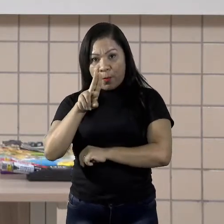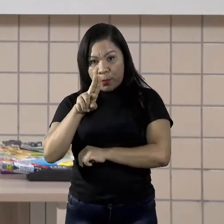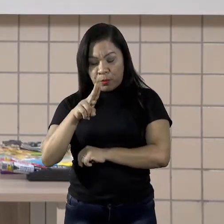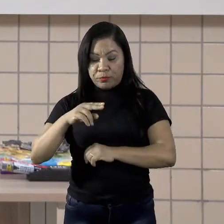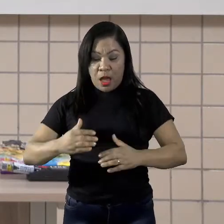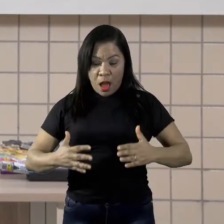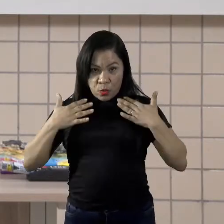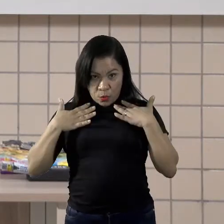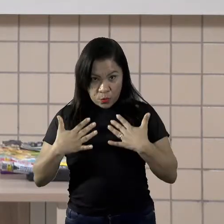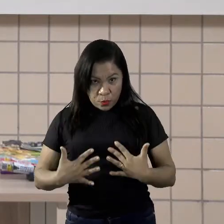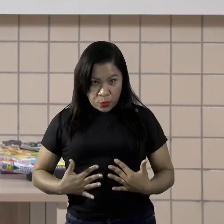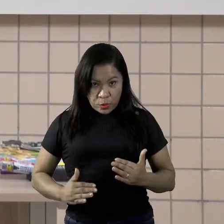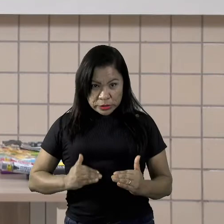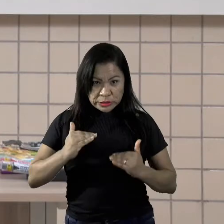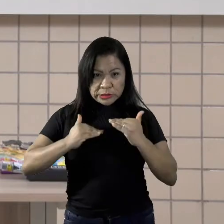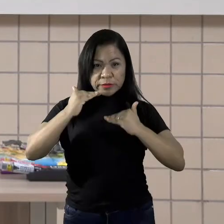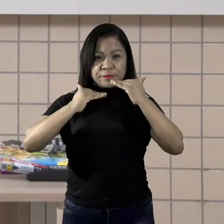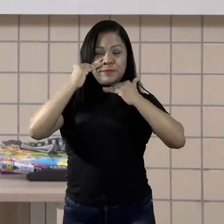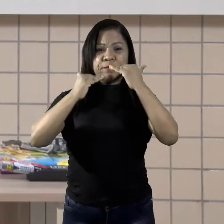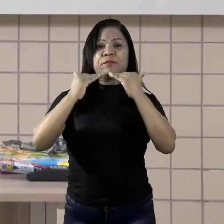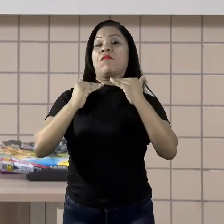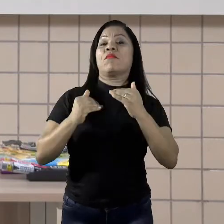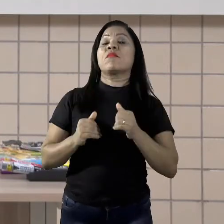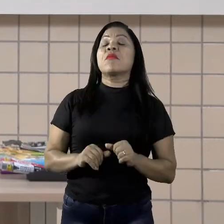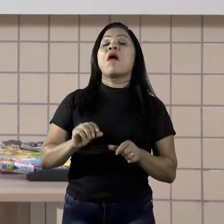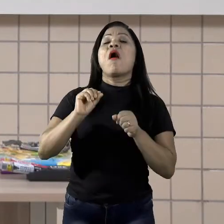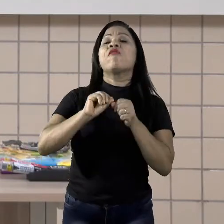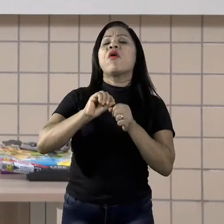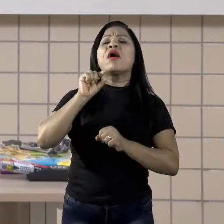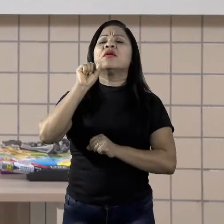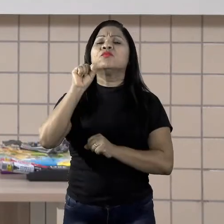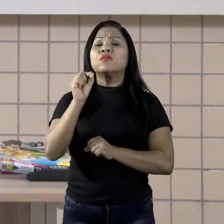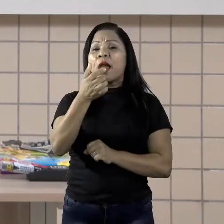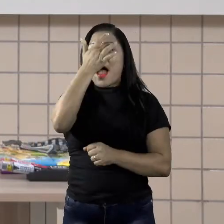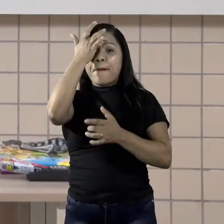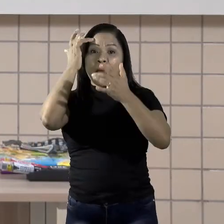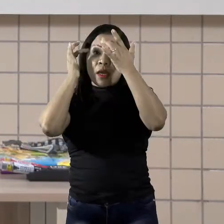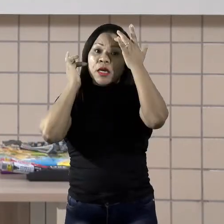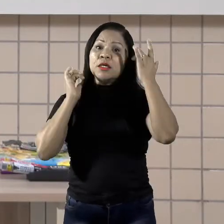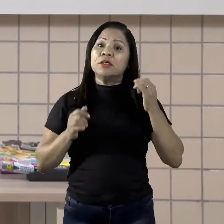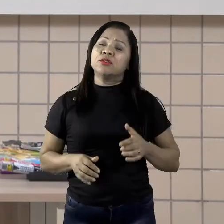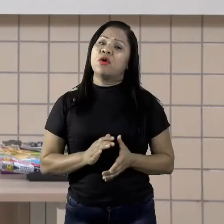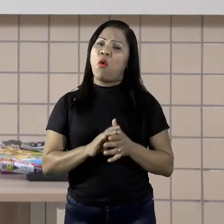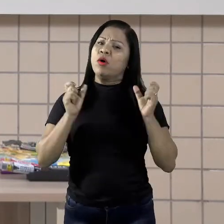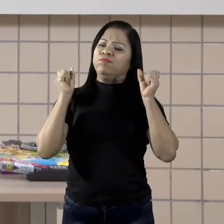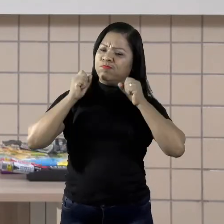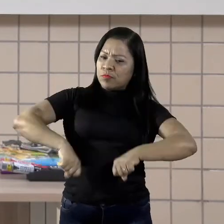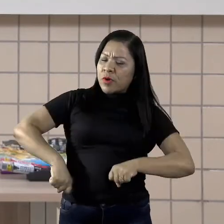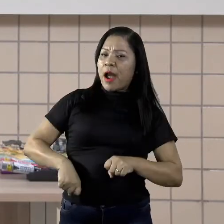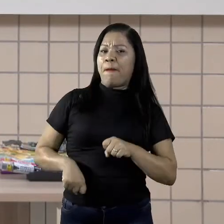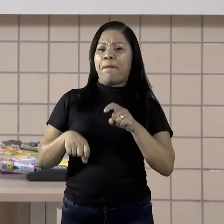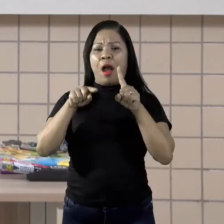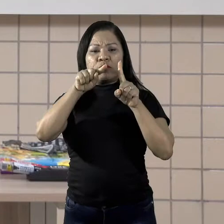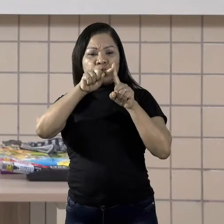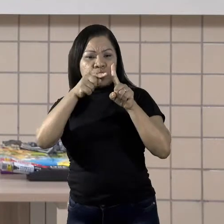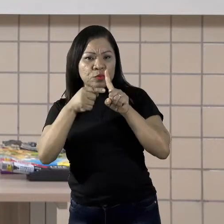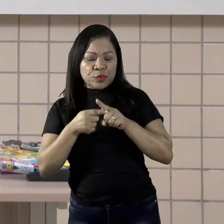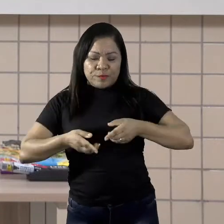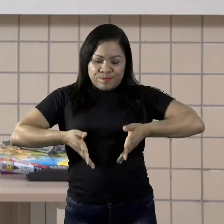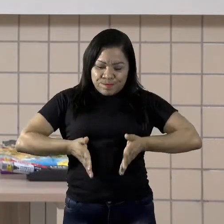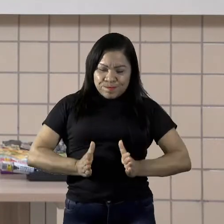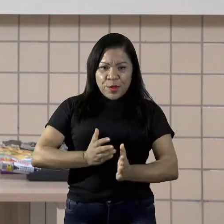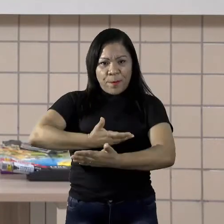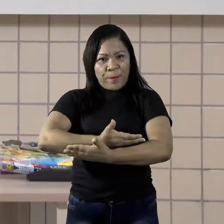sexual, tornando o indivíduo capaz de se reproduzir. Ela abrange um amplo conjunto de modificações